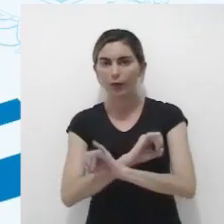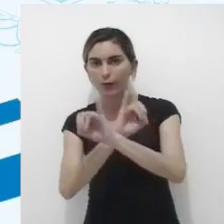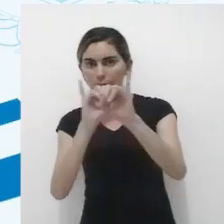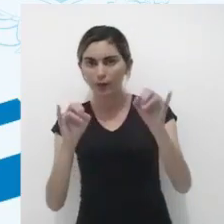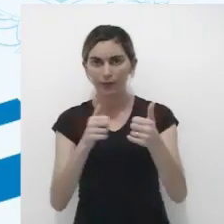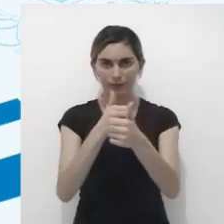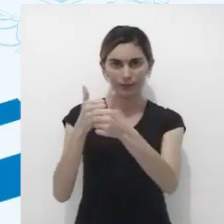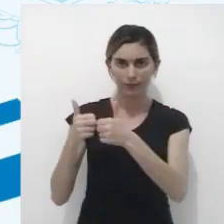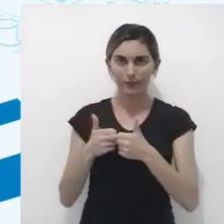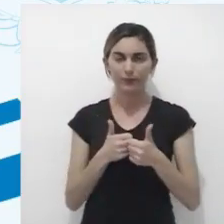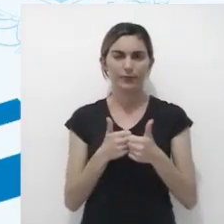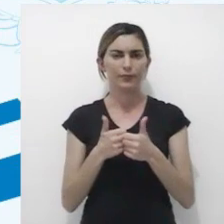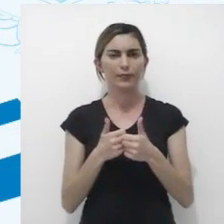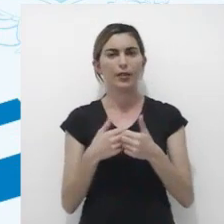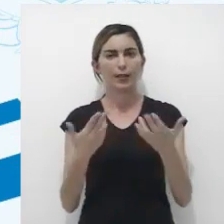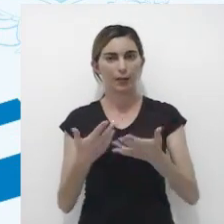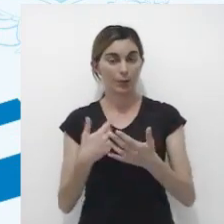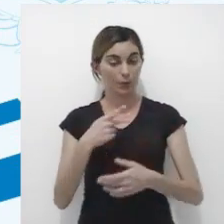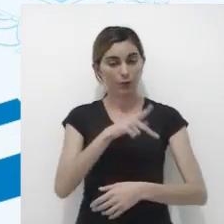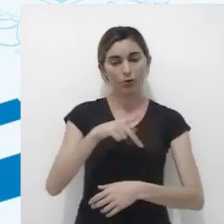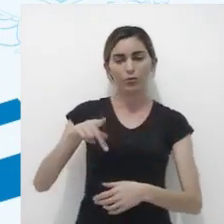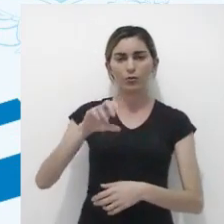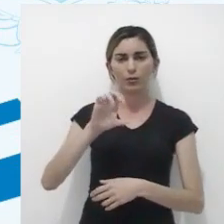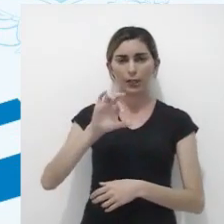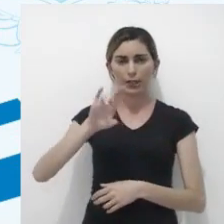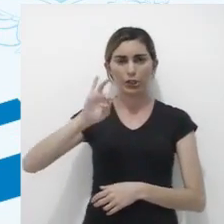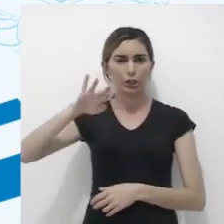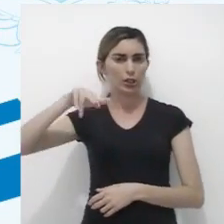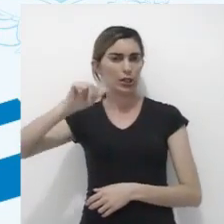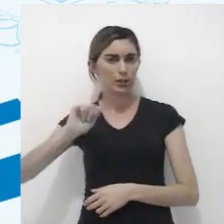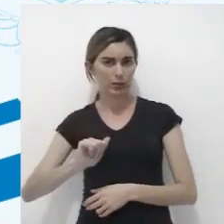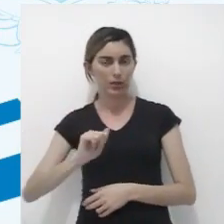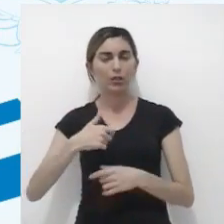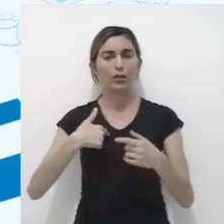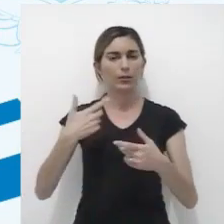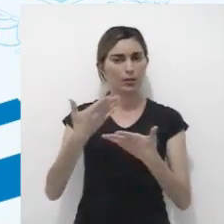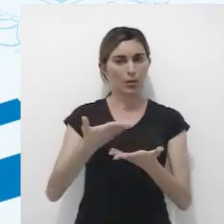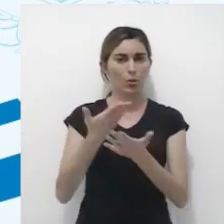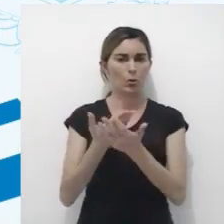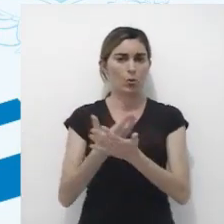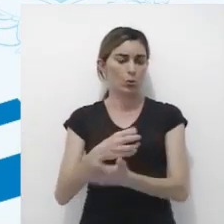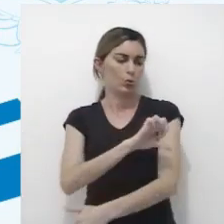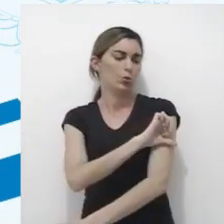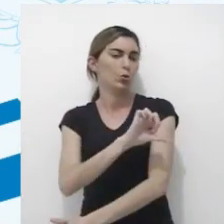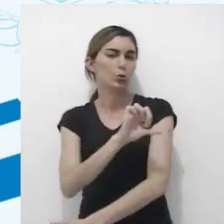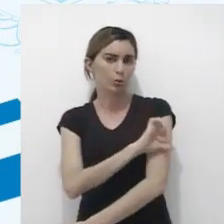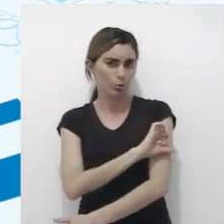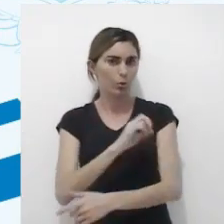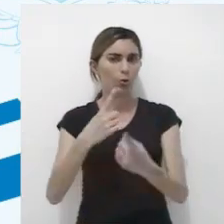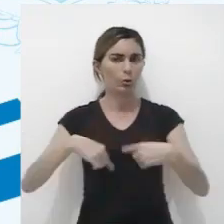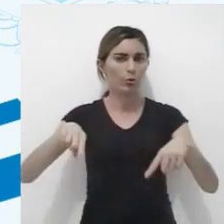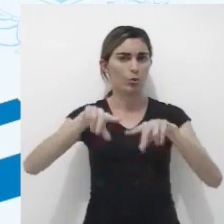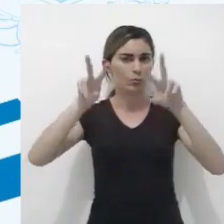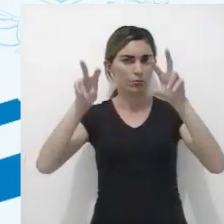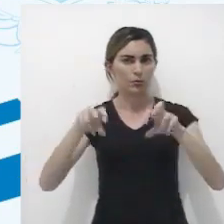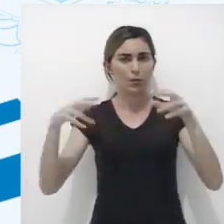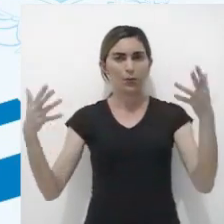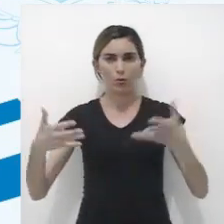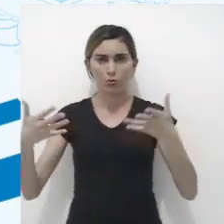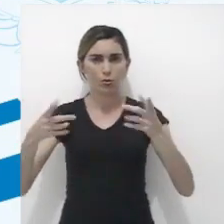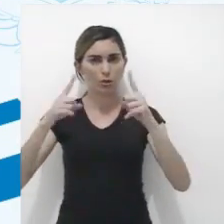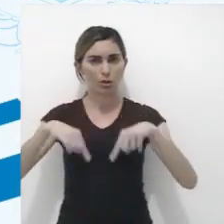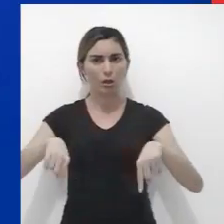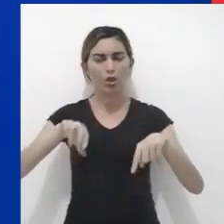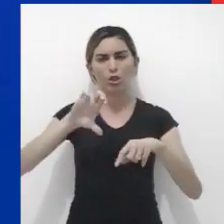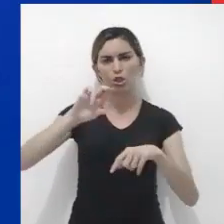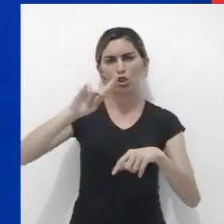Oi gente, tudo bem com vocês? Eu sou a professora Cristiana Vieira, essa é a aula do nono ano e o nosso conteúdo